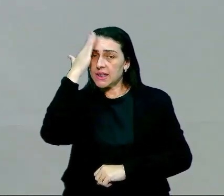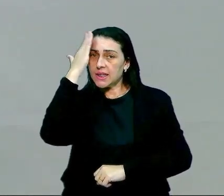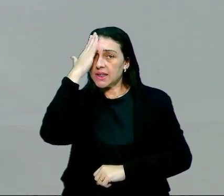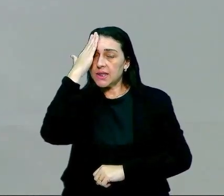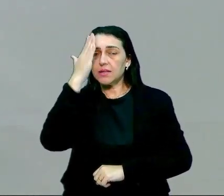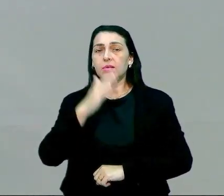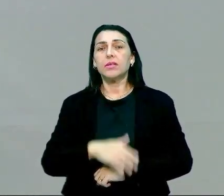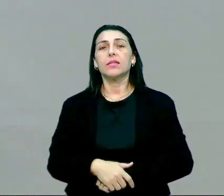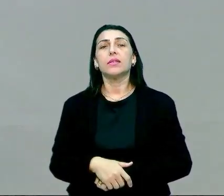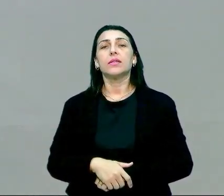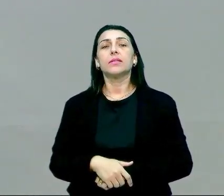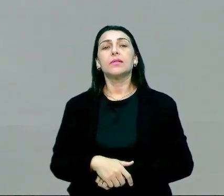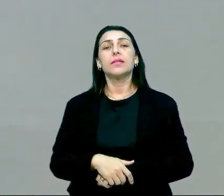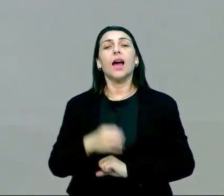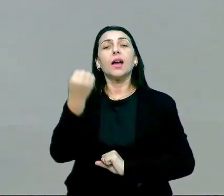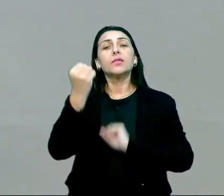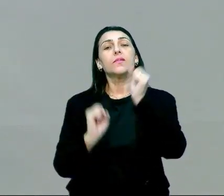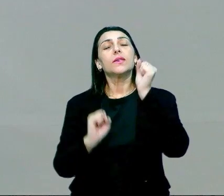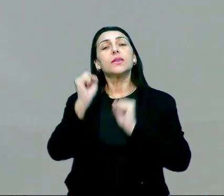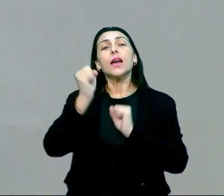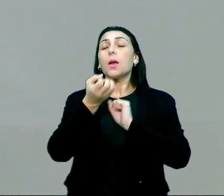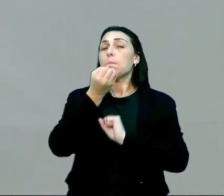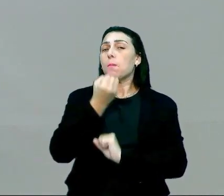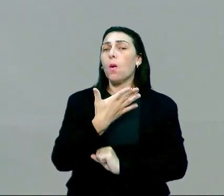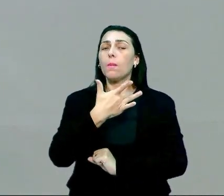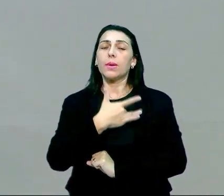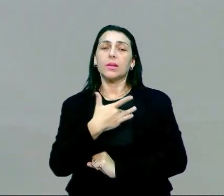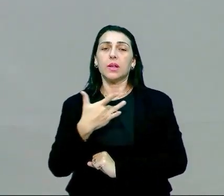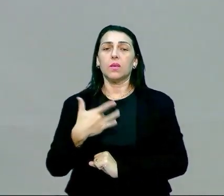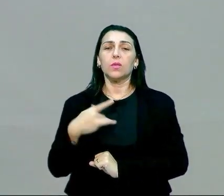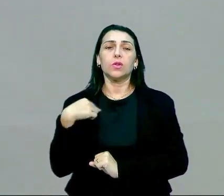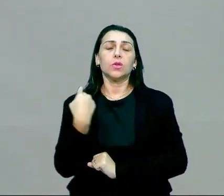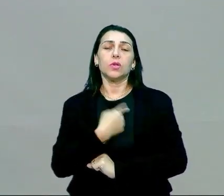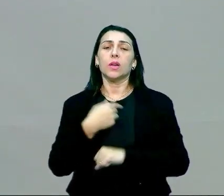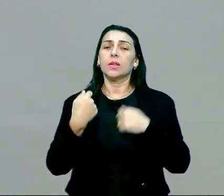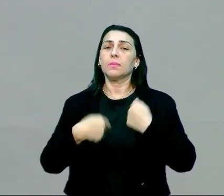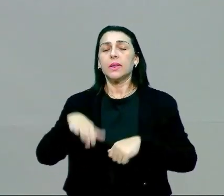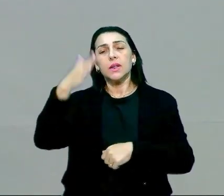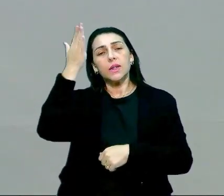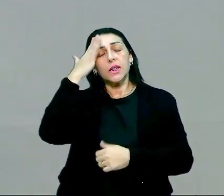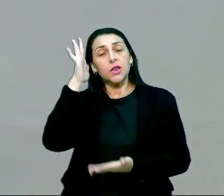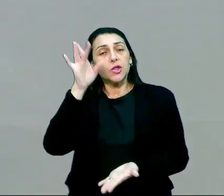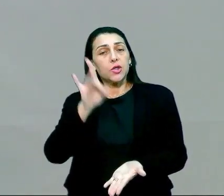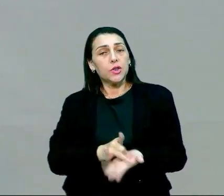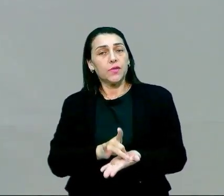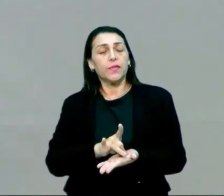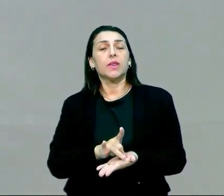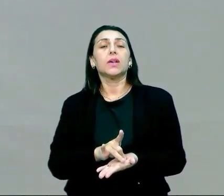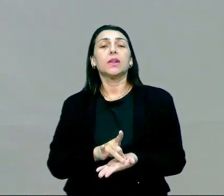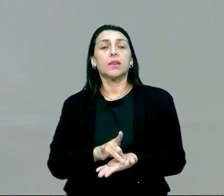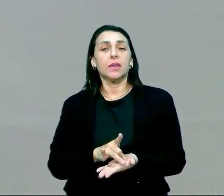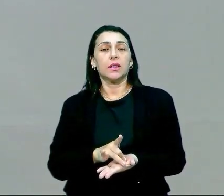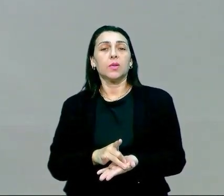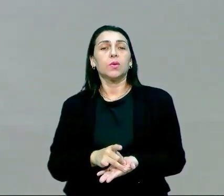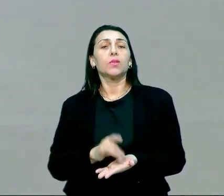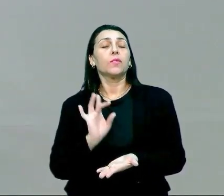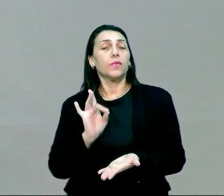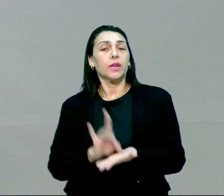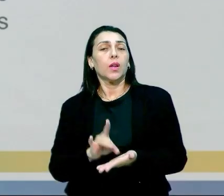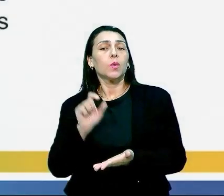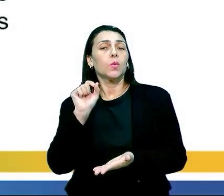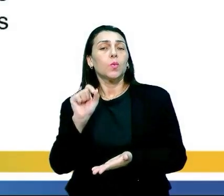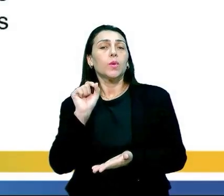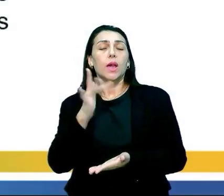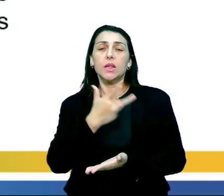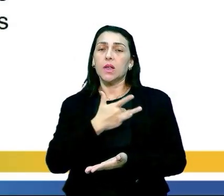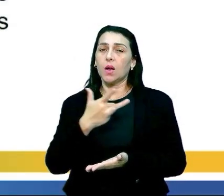a atividade física é benéfica para a saúde, a gente precisa compreender de fato e ter essa noção de fato o